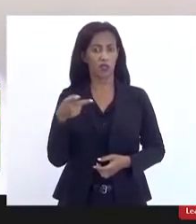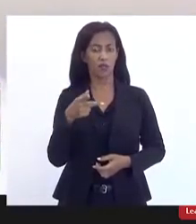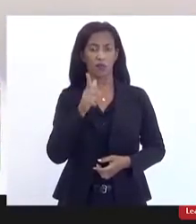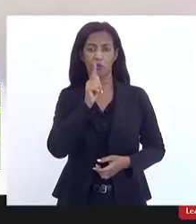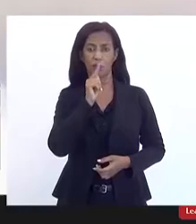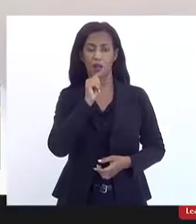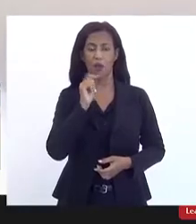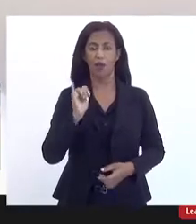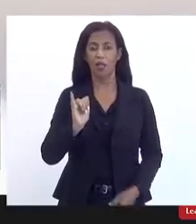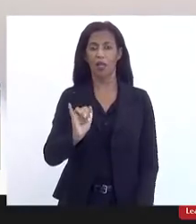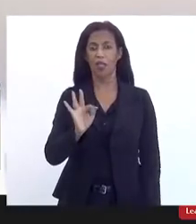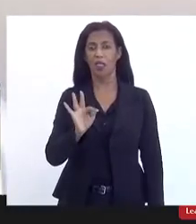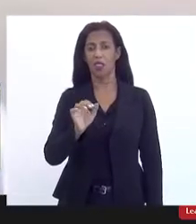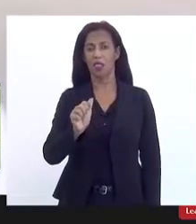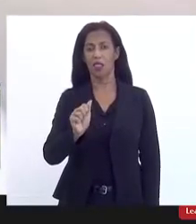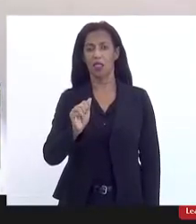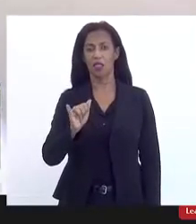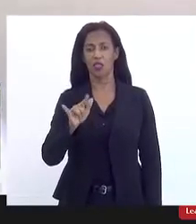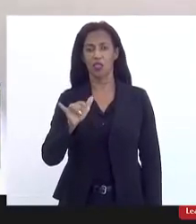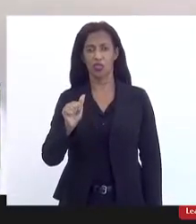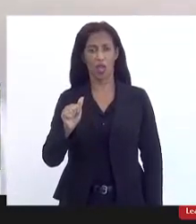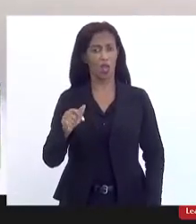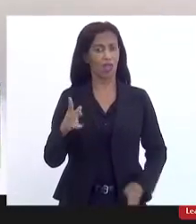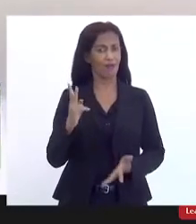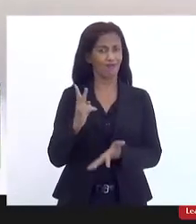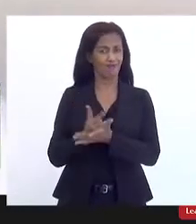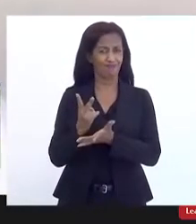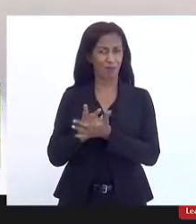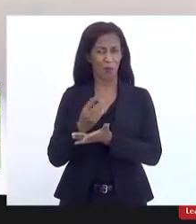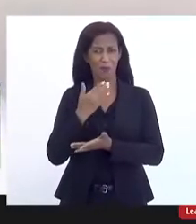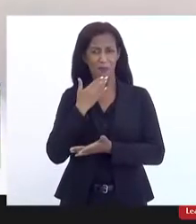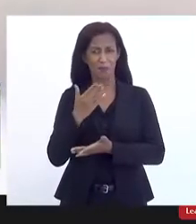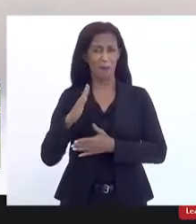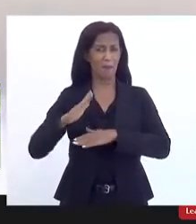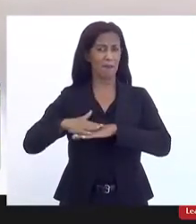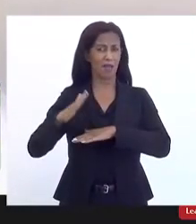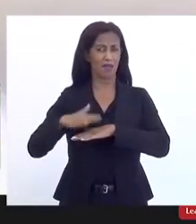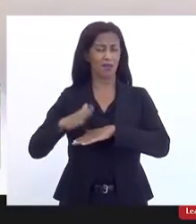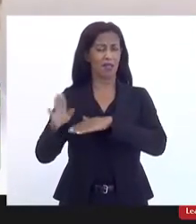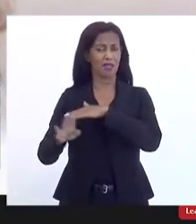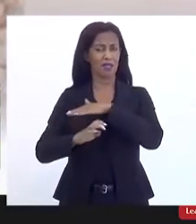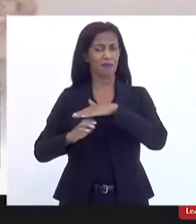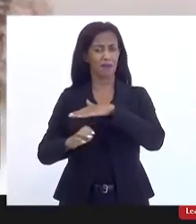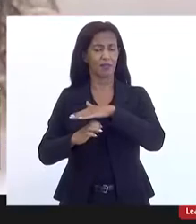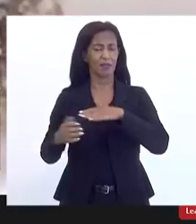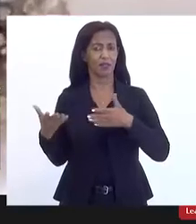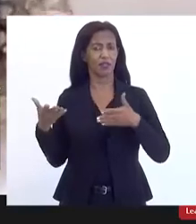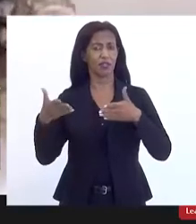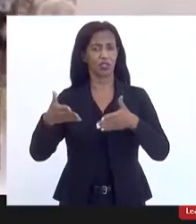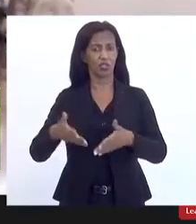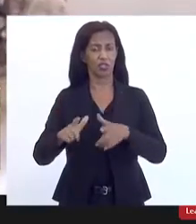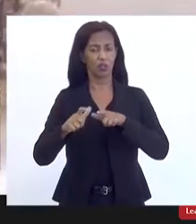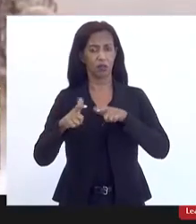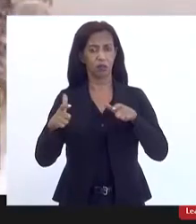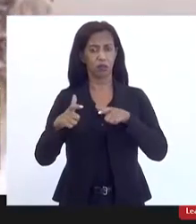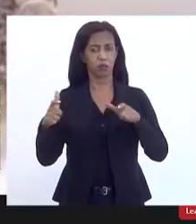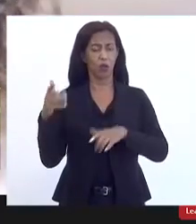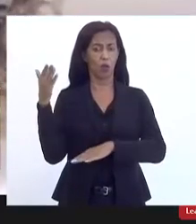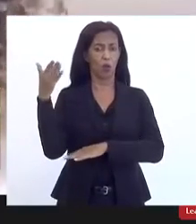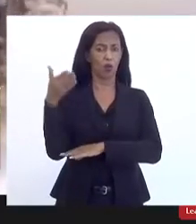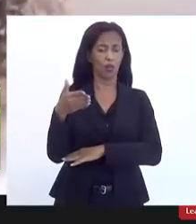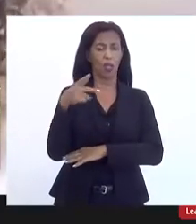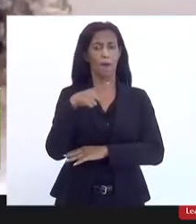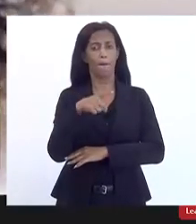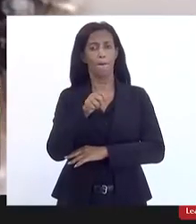da água Itatiaia que a demanda continua aumentando com mais empresas que chegam aumento da quantidade de hotéis e